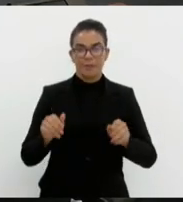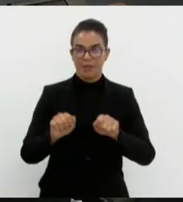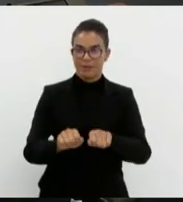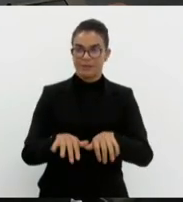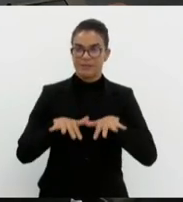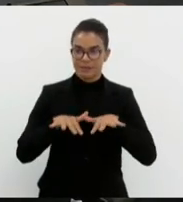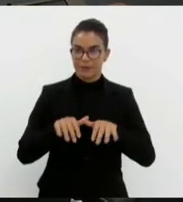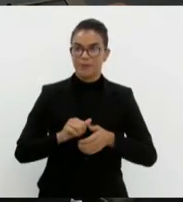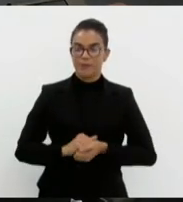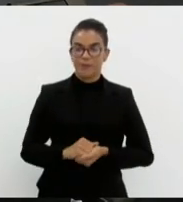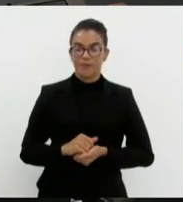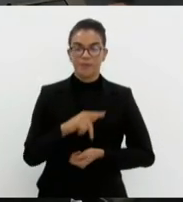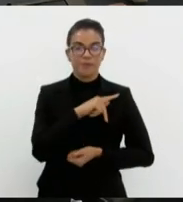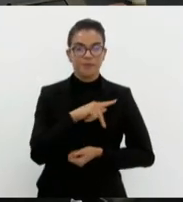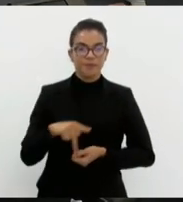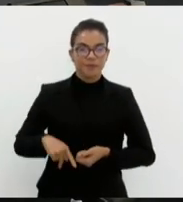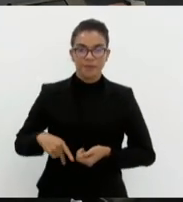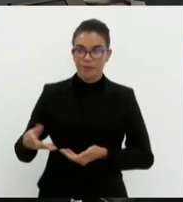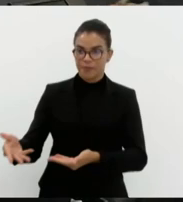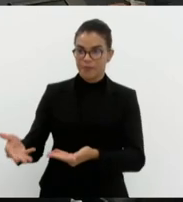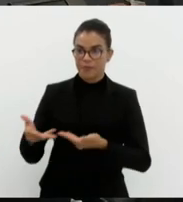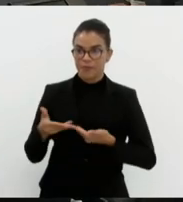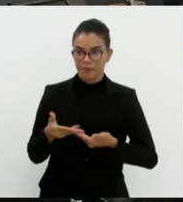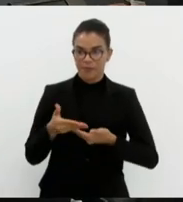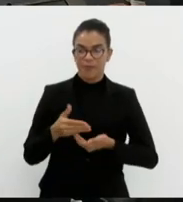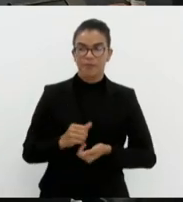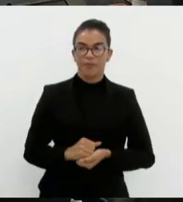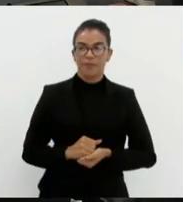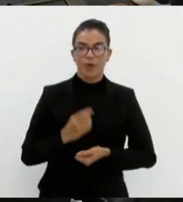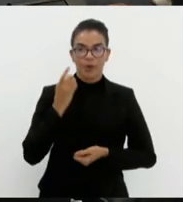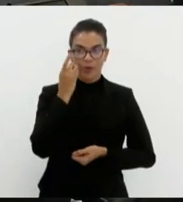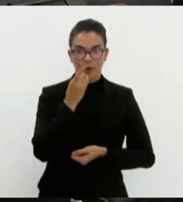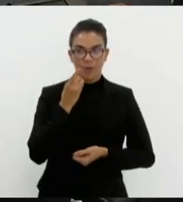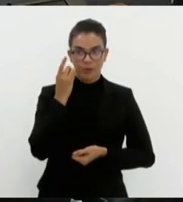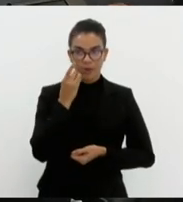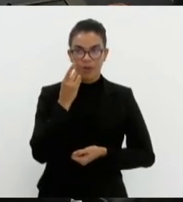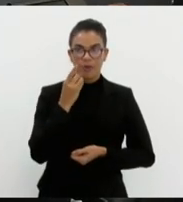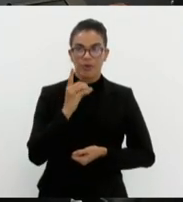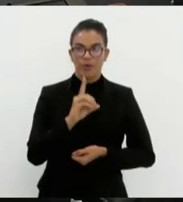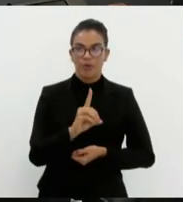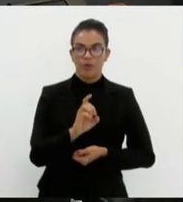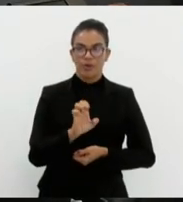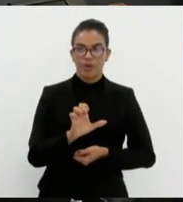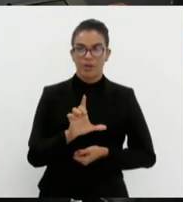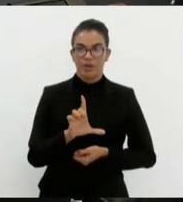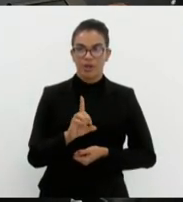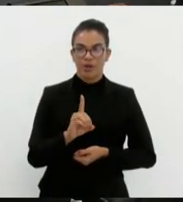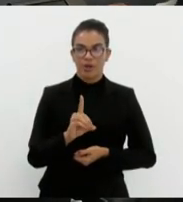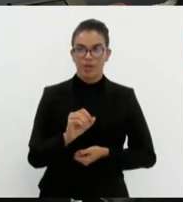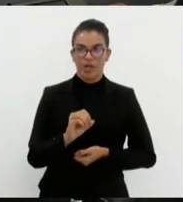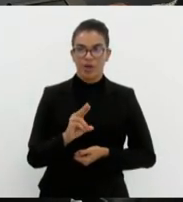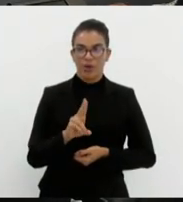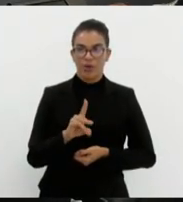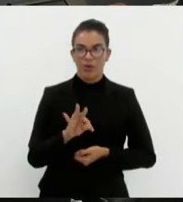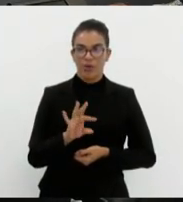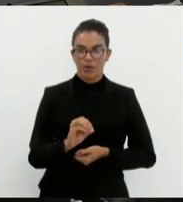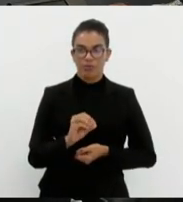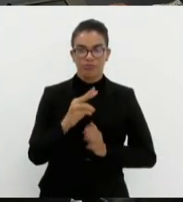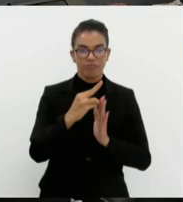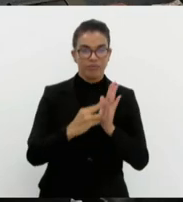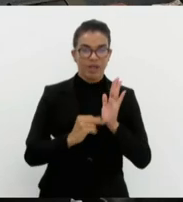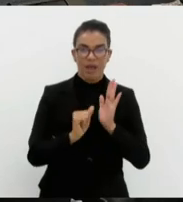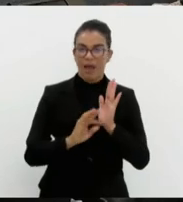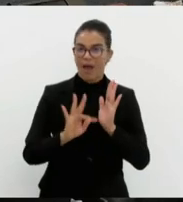sessão. A presidência convida o nobre deputado Deodalto para fazer a leitura da ata da sessão